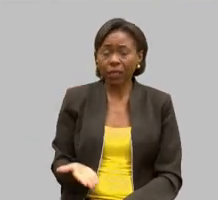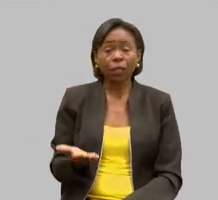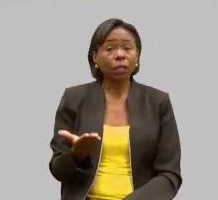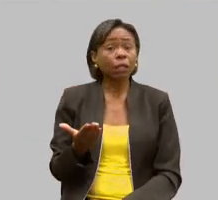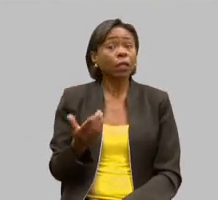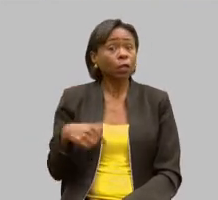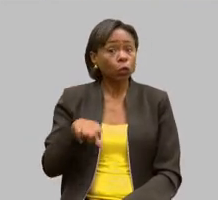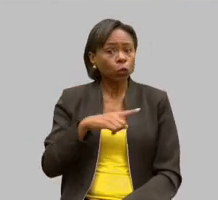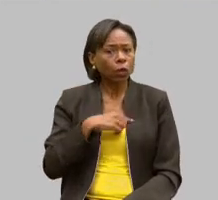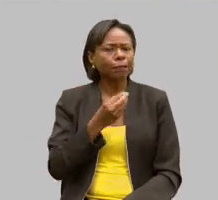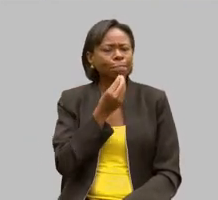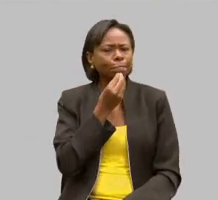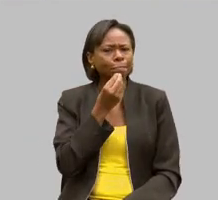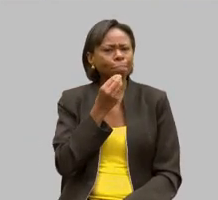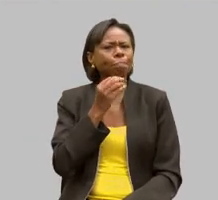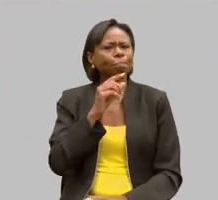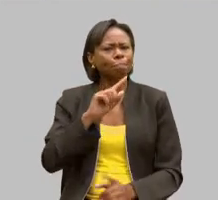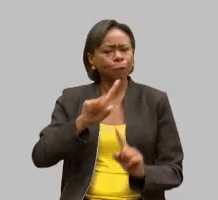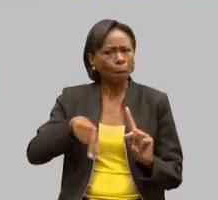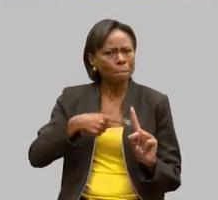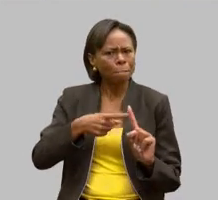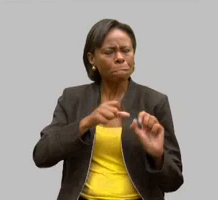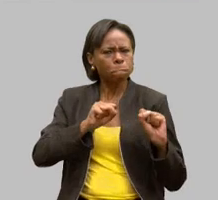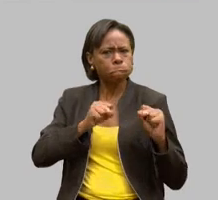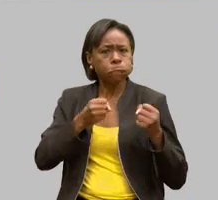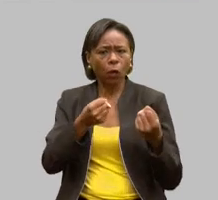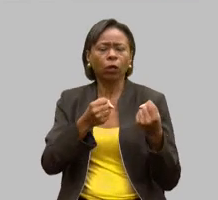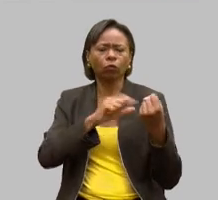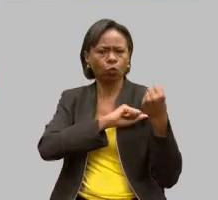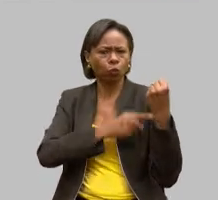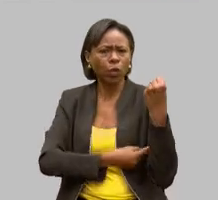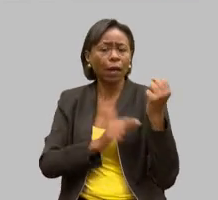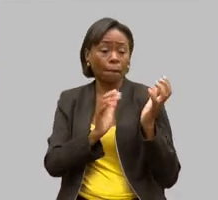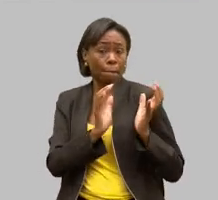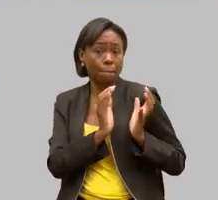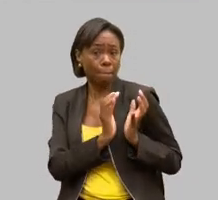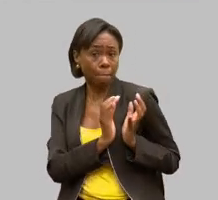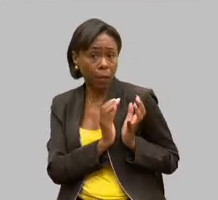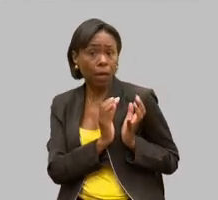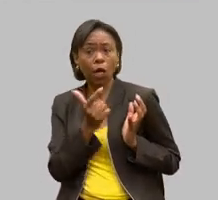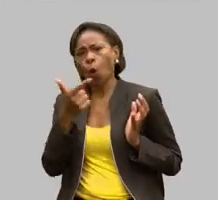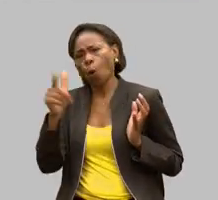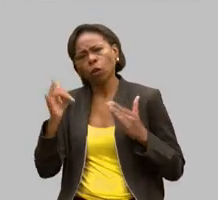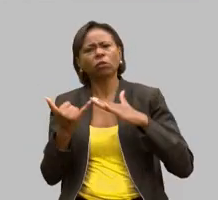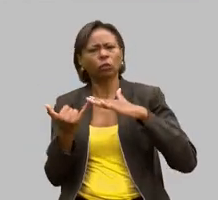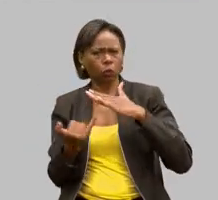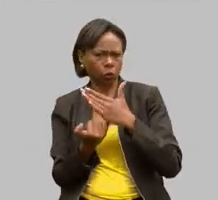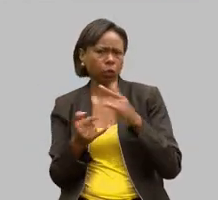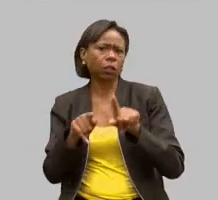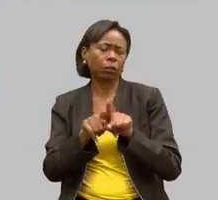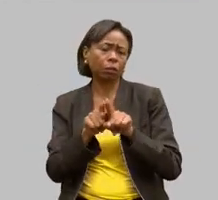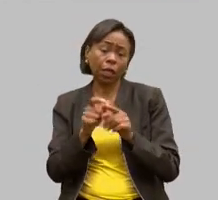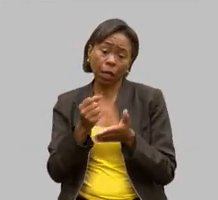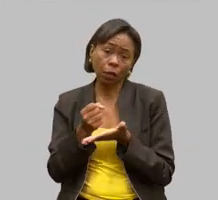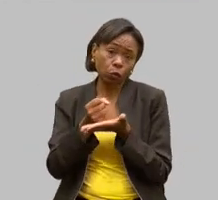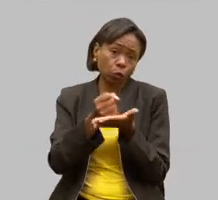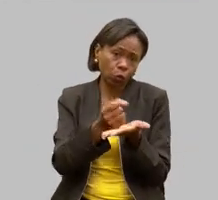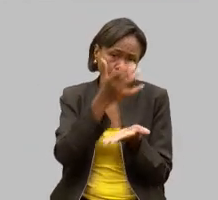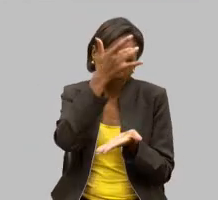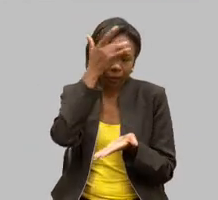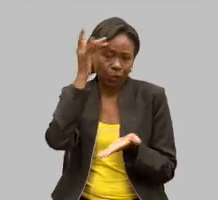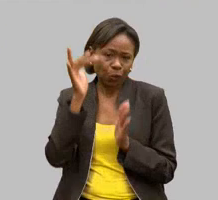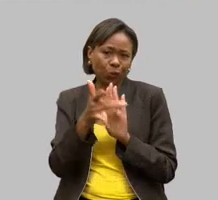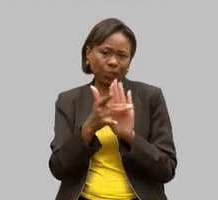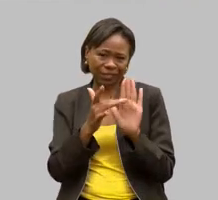cada vez mais as APAES e outras instituições que trabalham em prol das pessoas com deficiência. E que